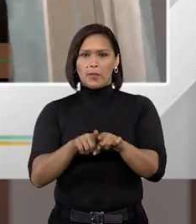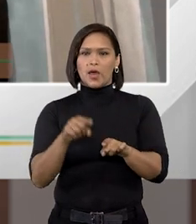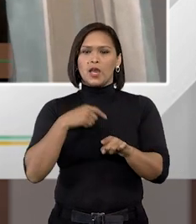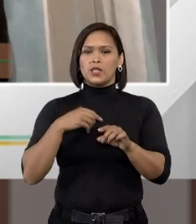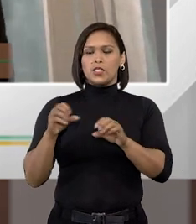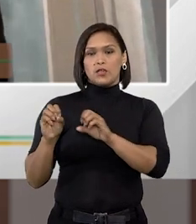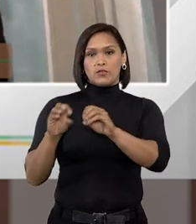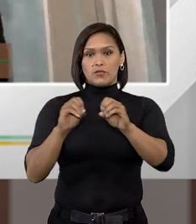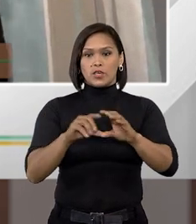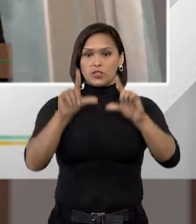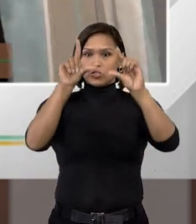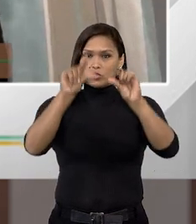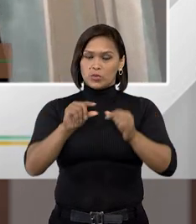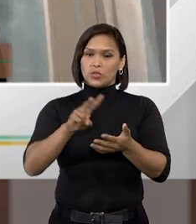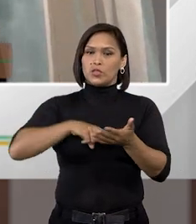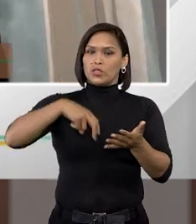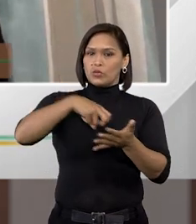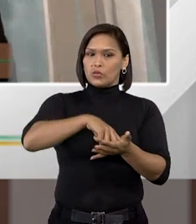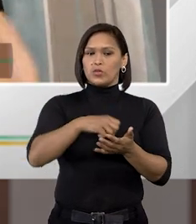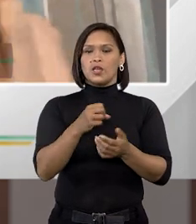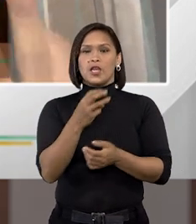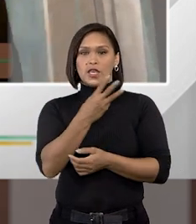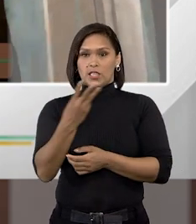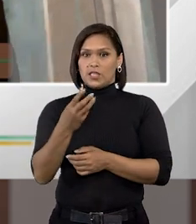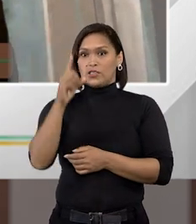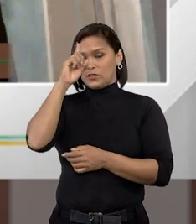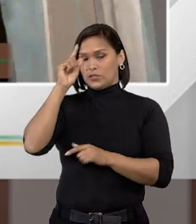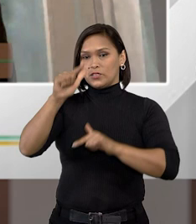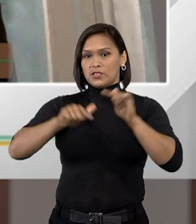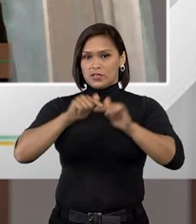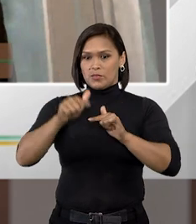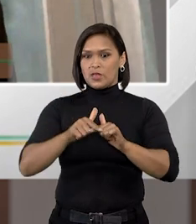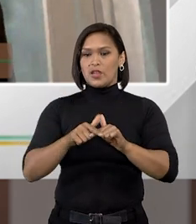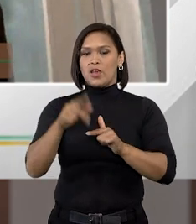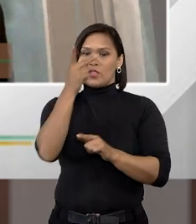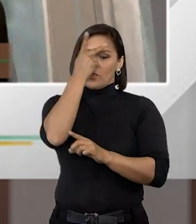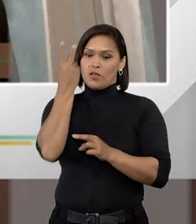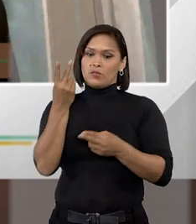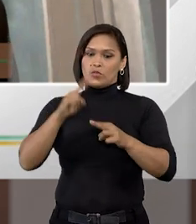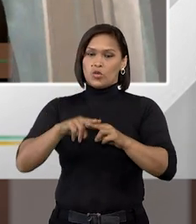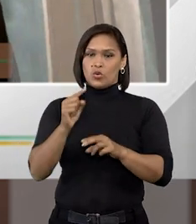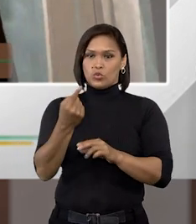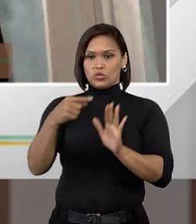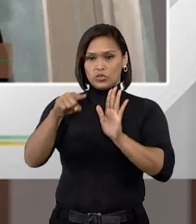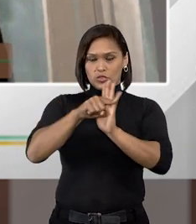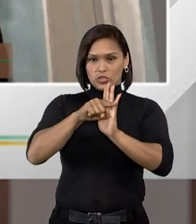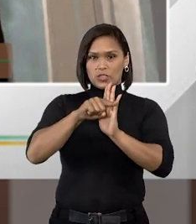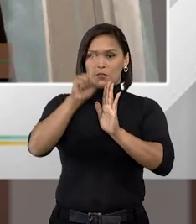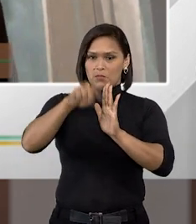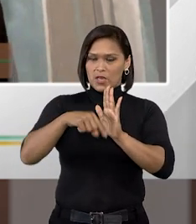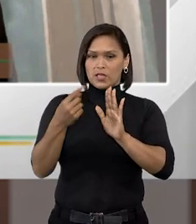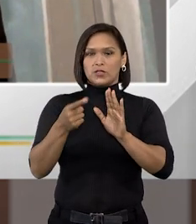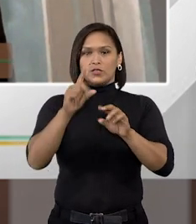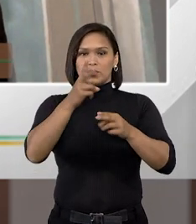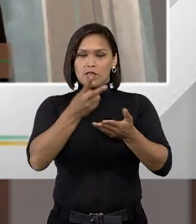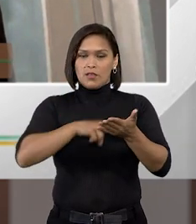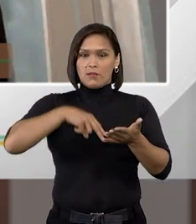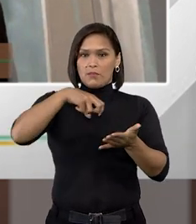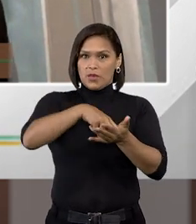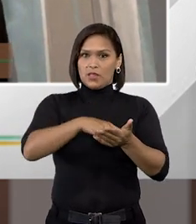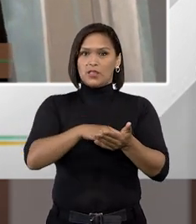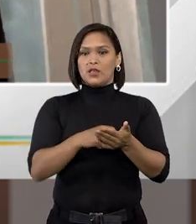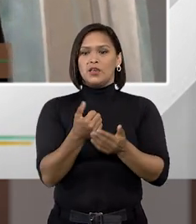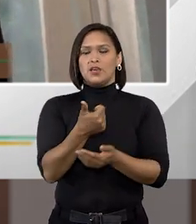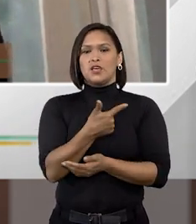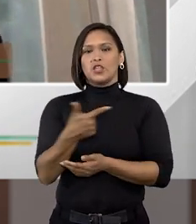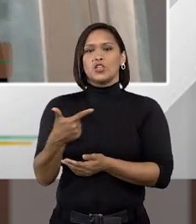formas de remir a pena sabemos que a cada três dias trabalhados o preso terá ali um dia de benefício um dia de remissão e a